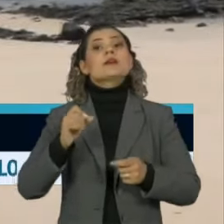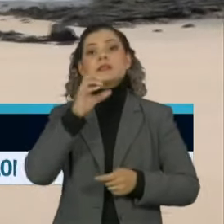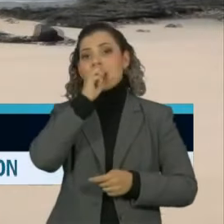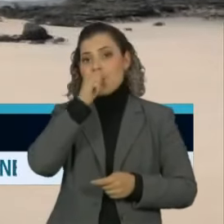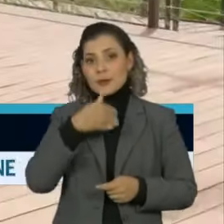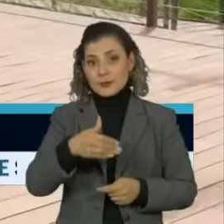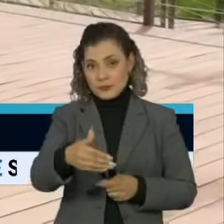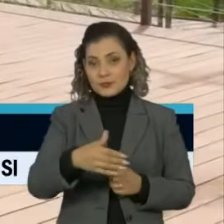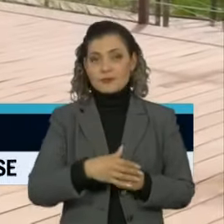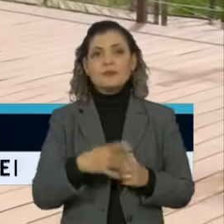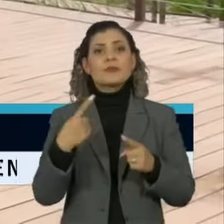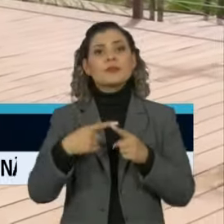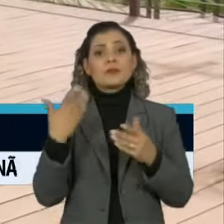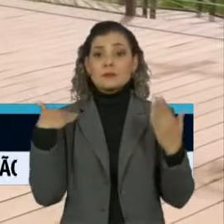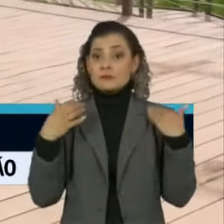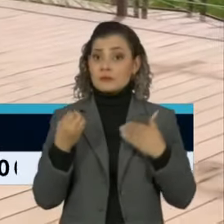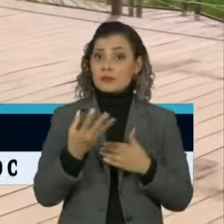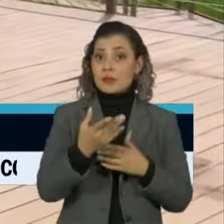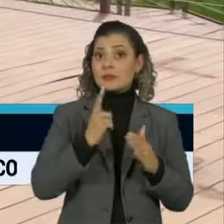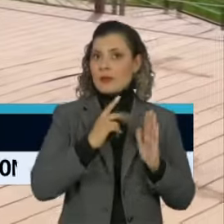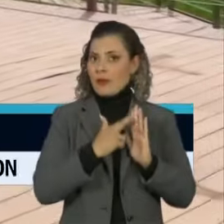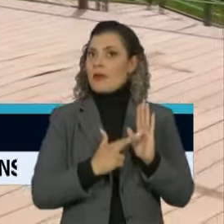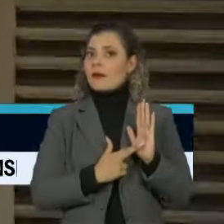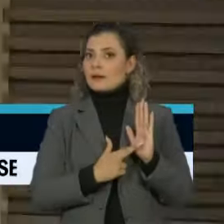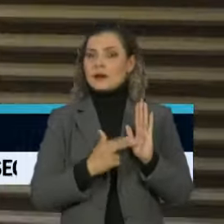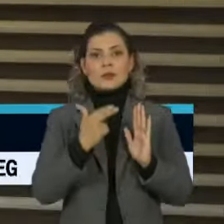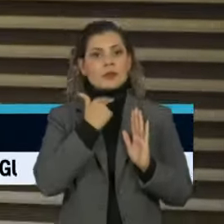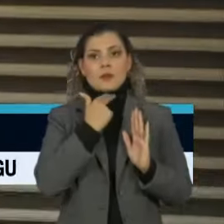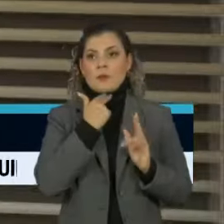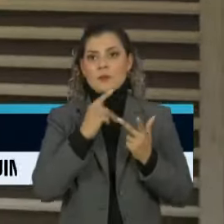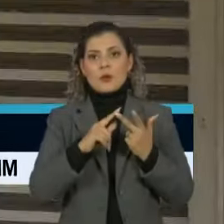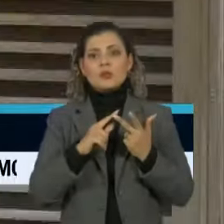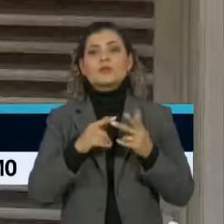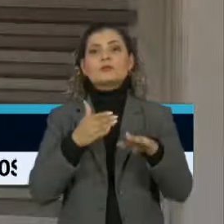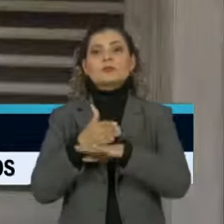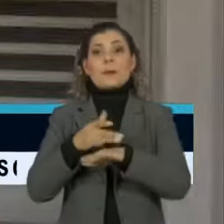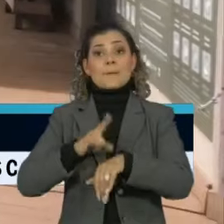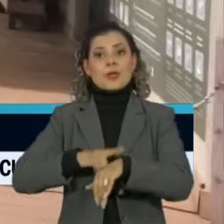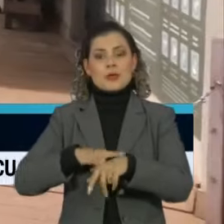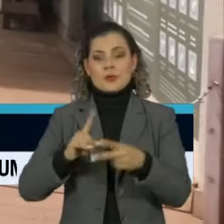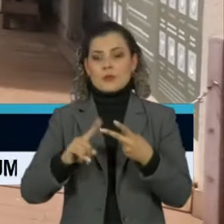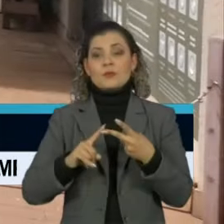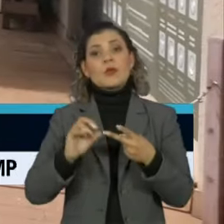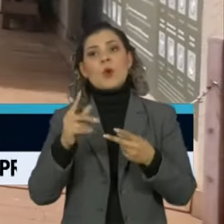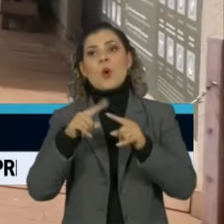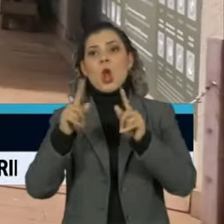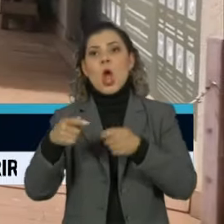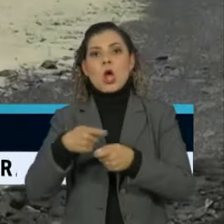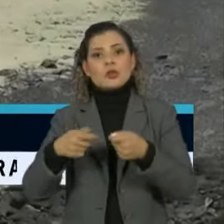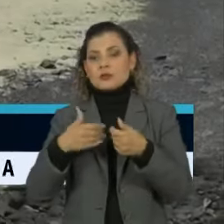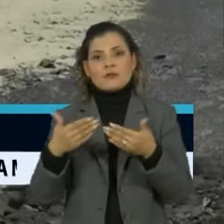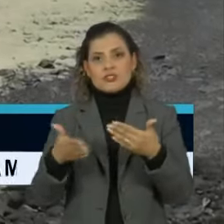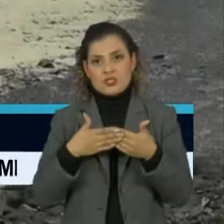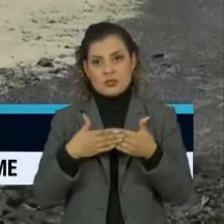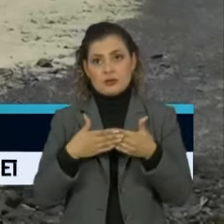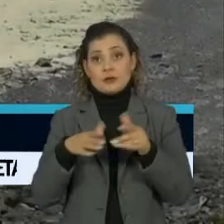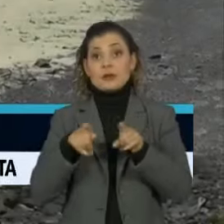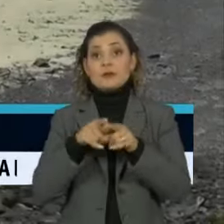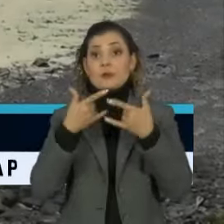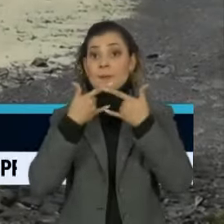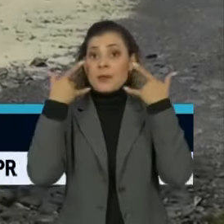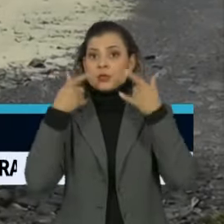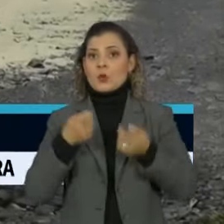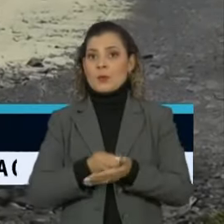sábado. Para frequentar, há regras. Não serão permitidos acessos aos banheiros ou às lojas da região. E o uso de